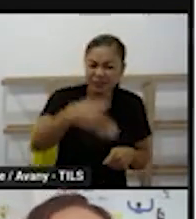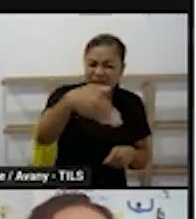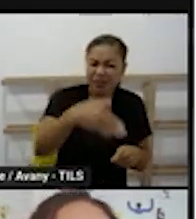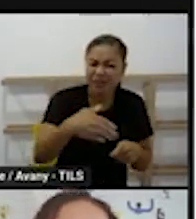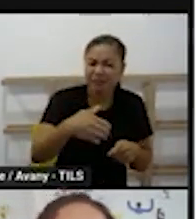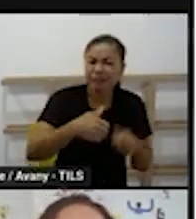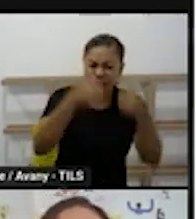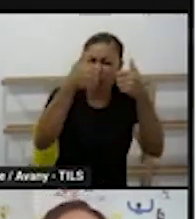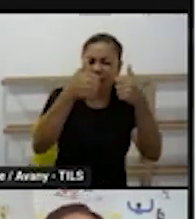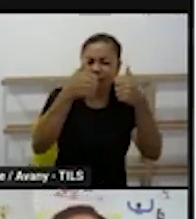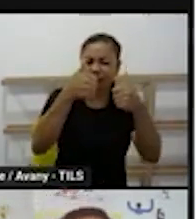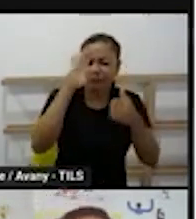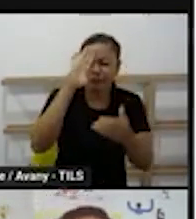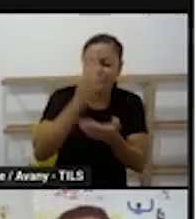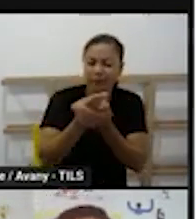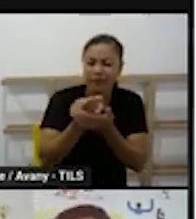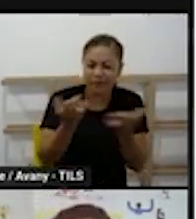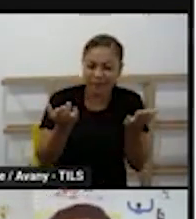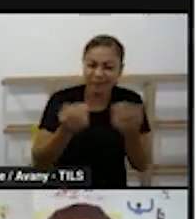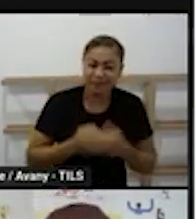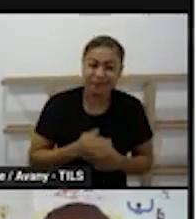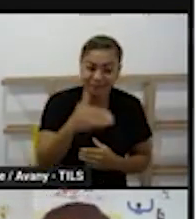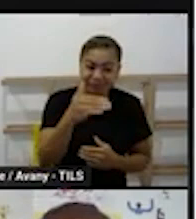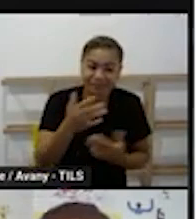passar a Gabi por favor